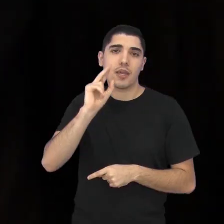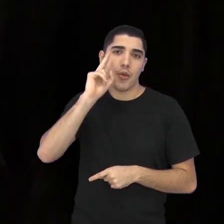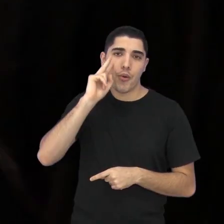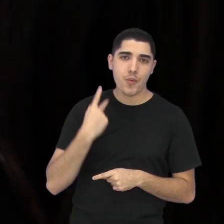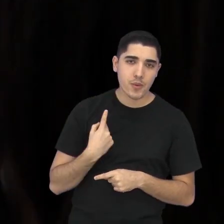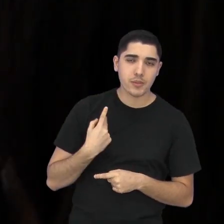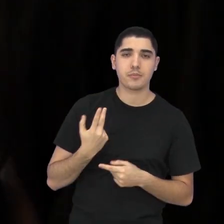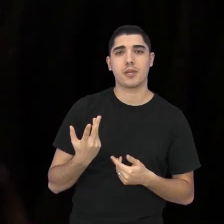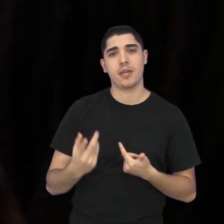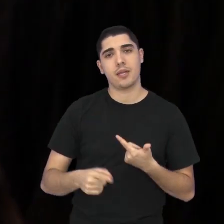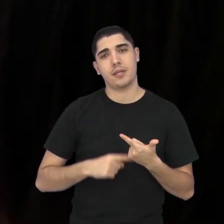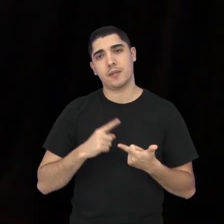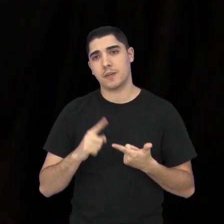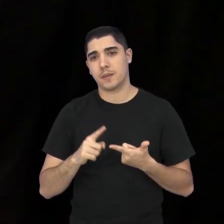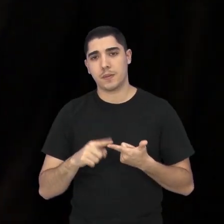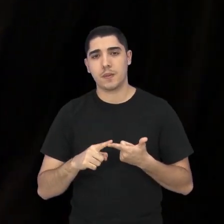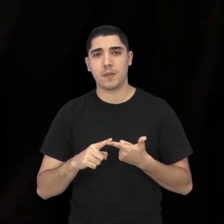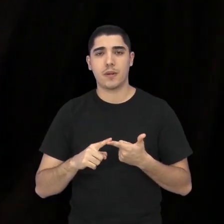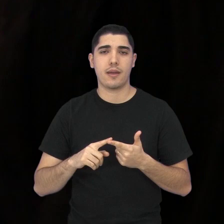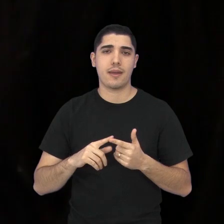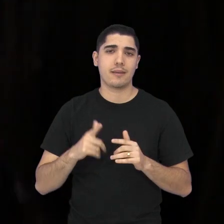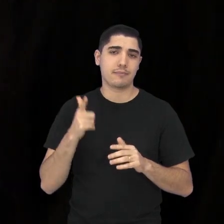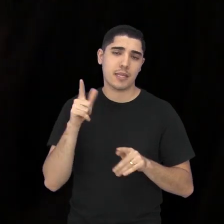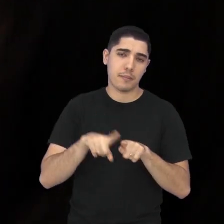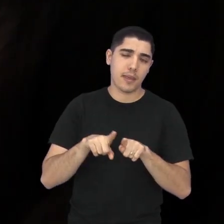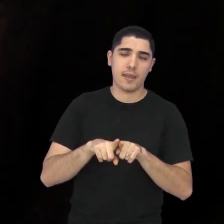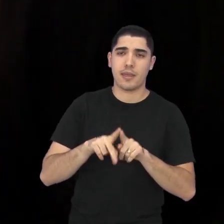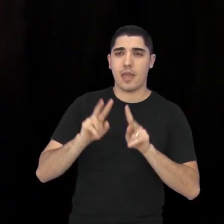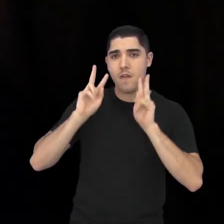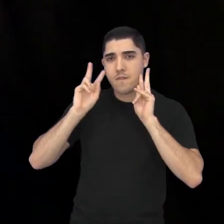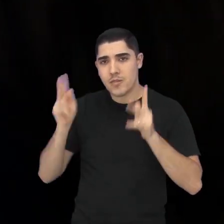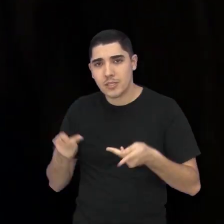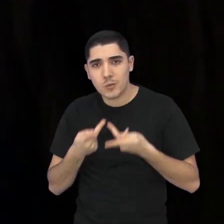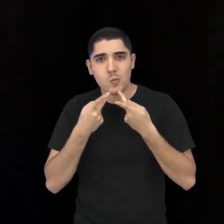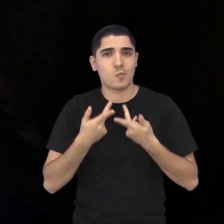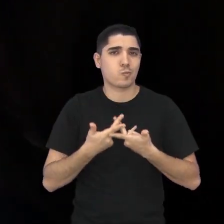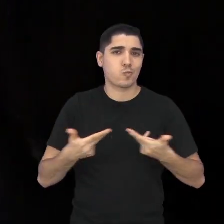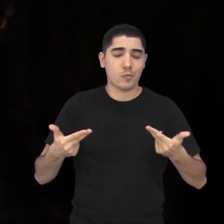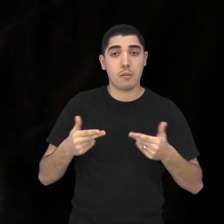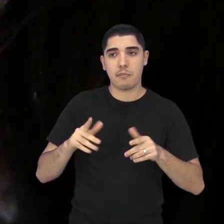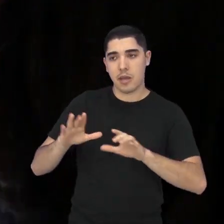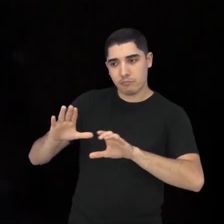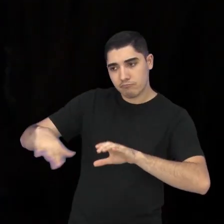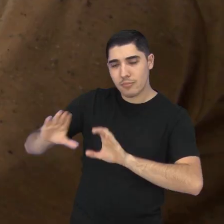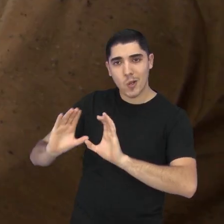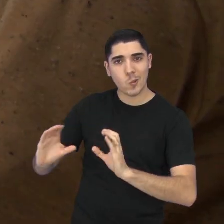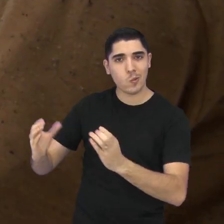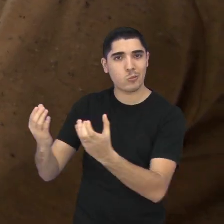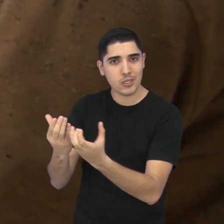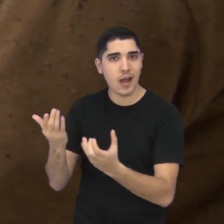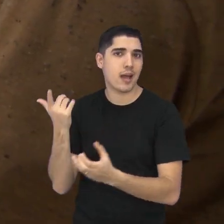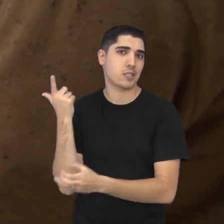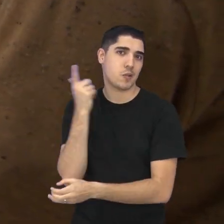mais reconhecido, né? Pela comunidade,